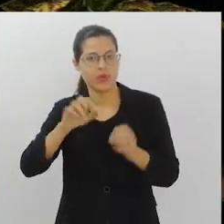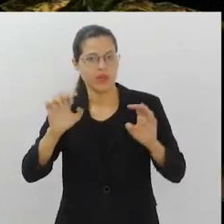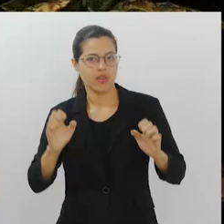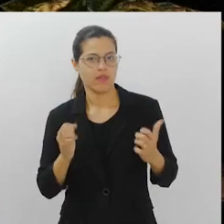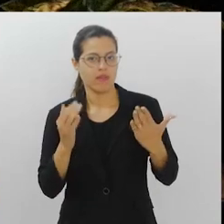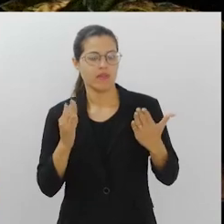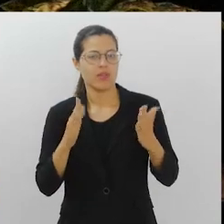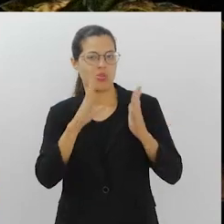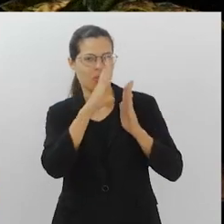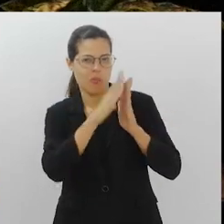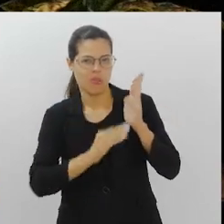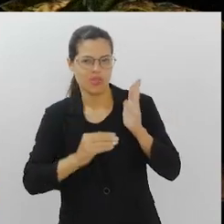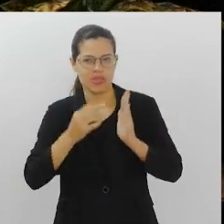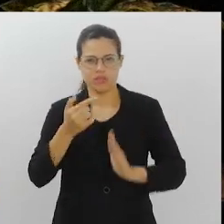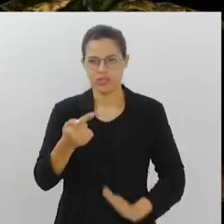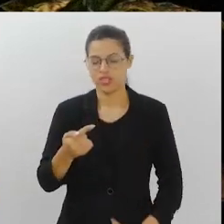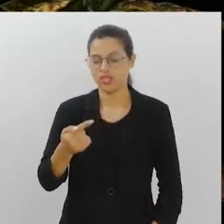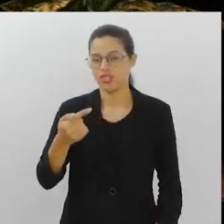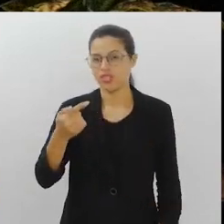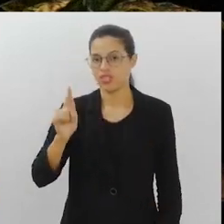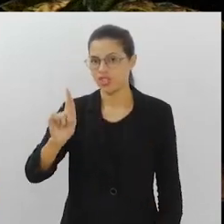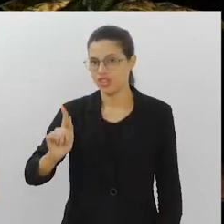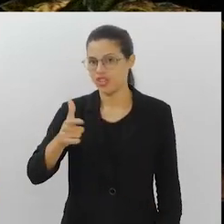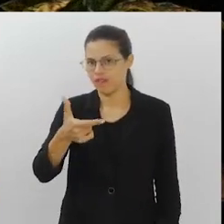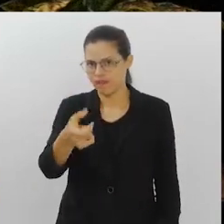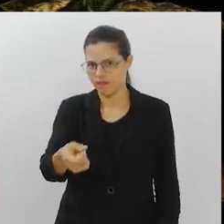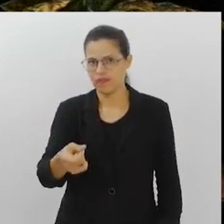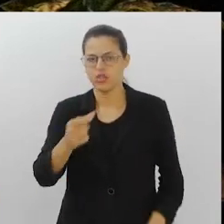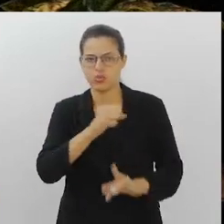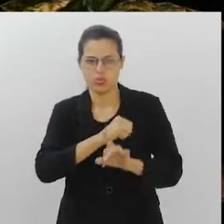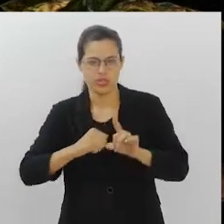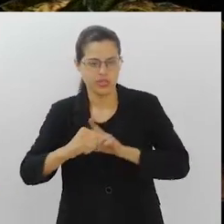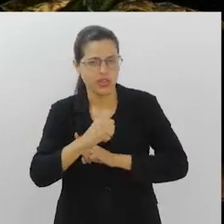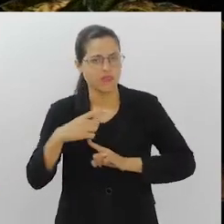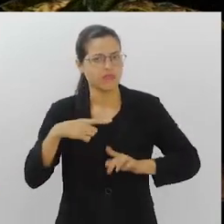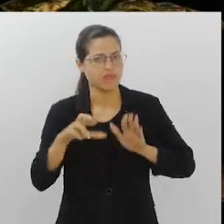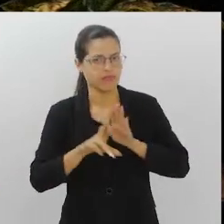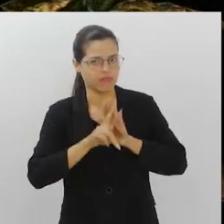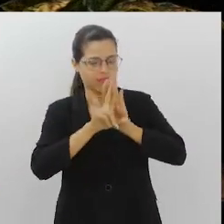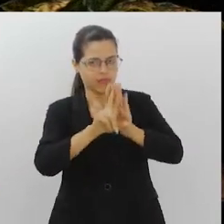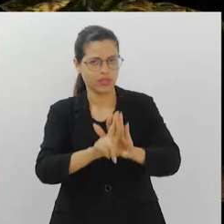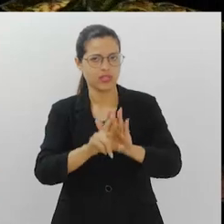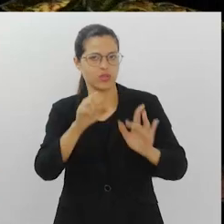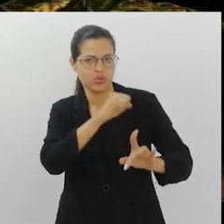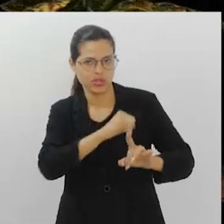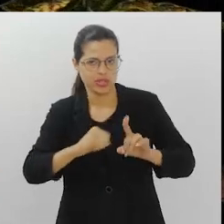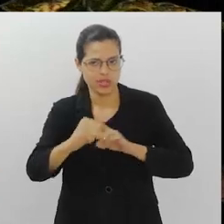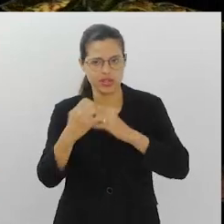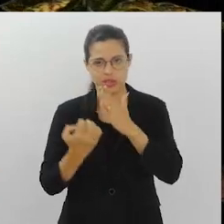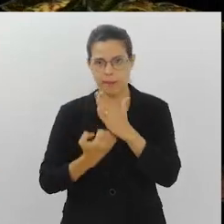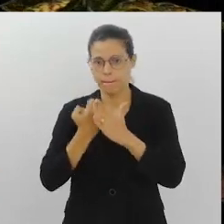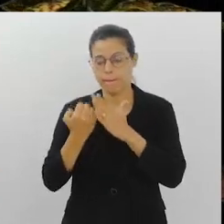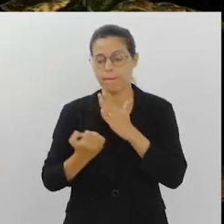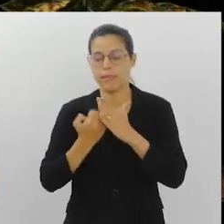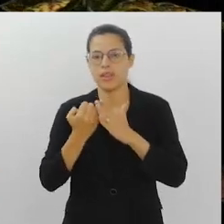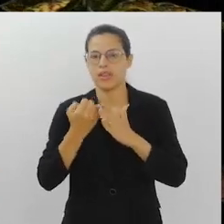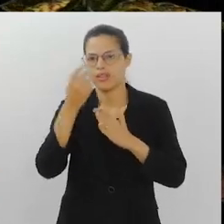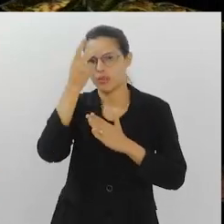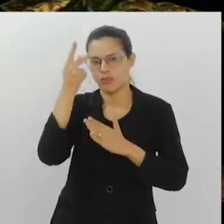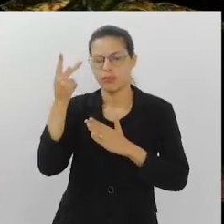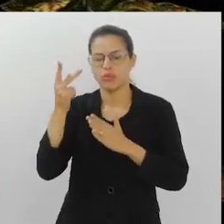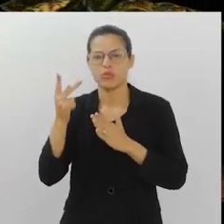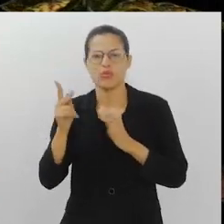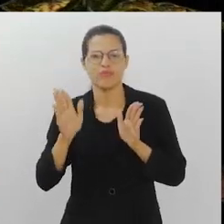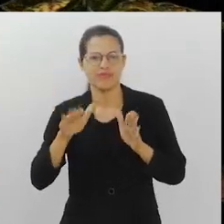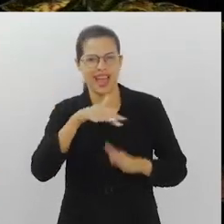inspirado no modelo do G20 Social, reúne representantes da sociedade civil, empresas, especialistas